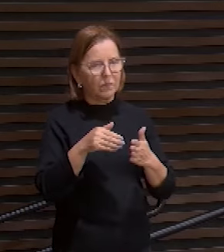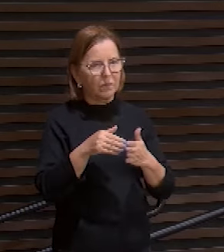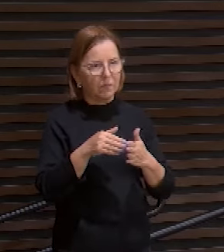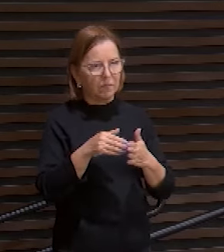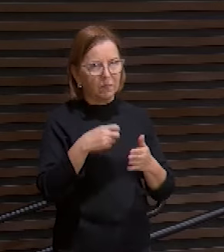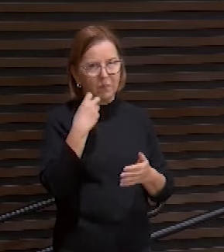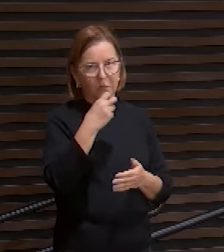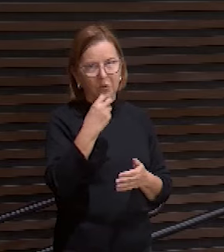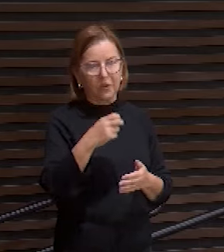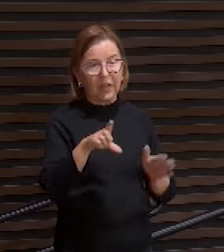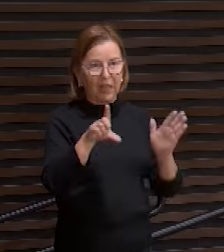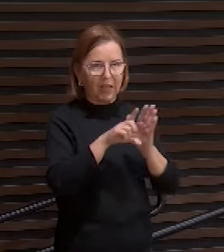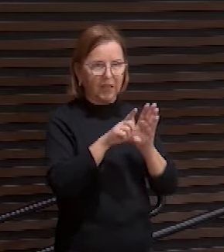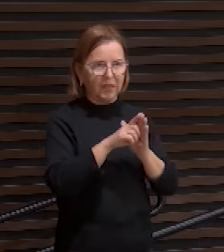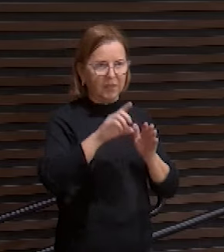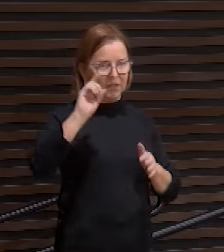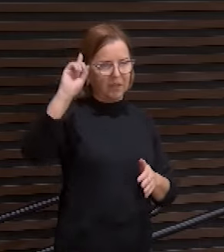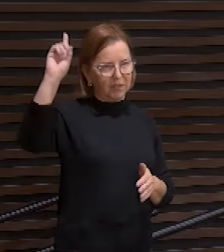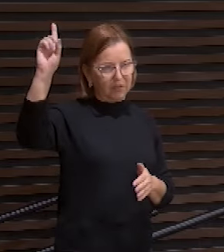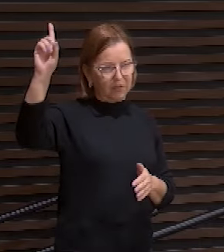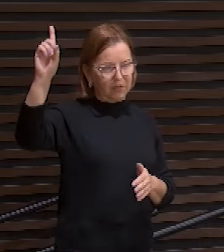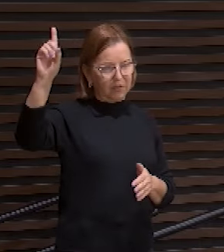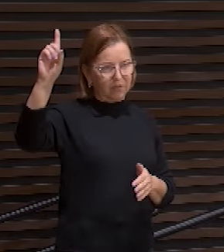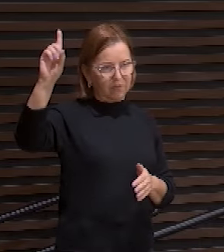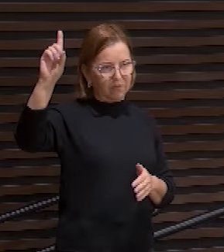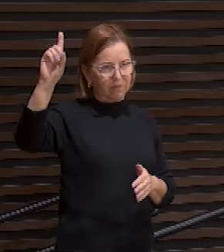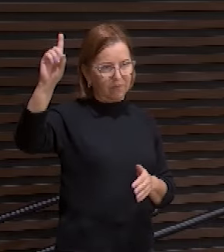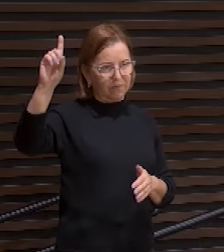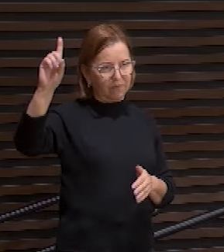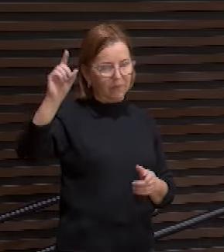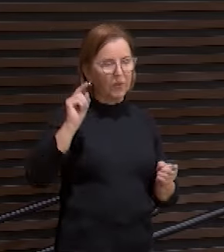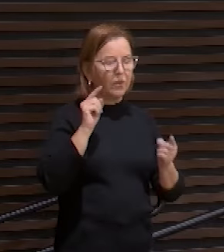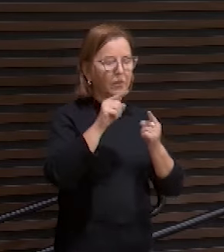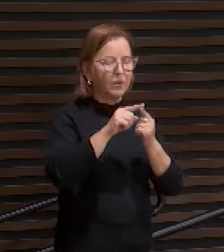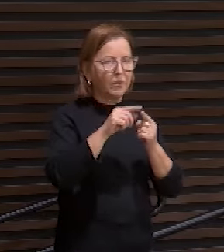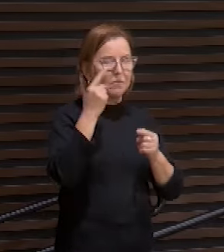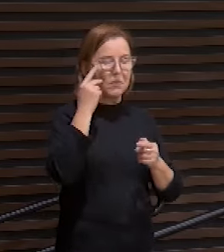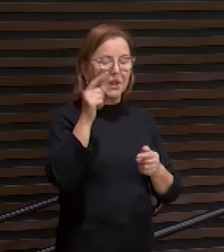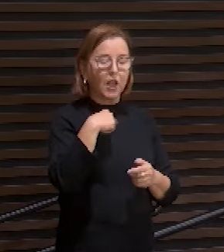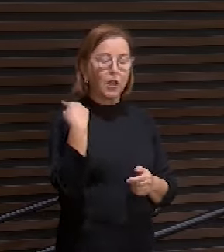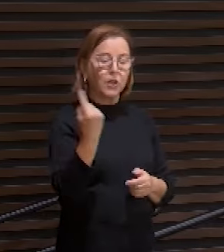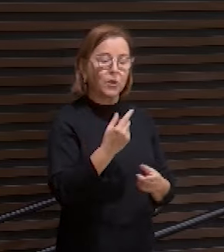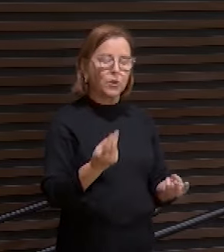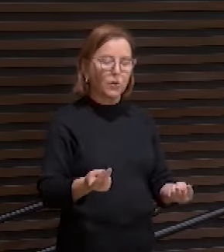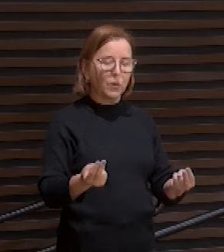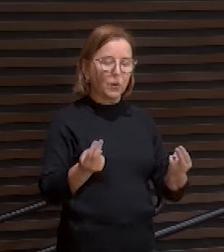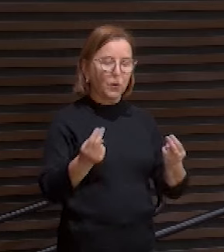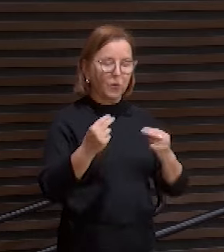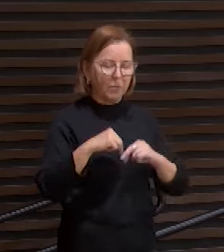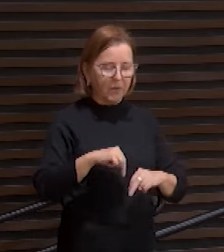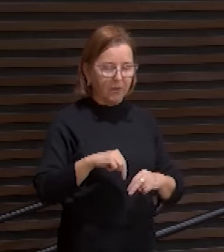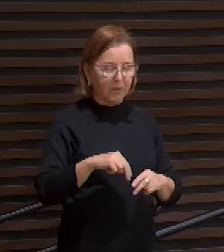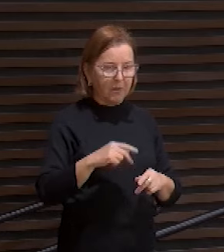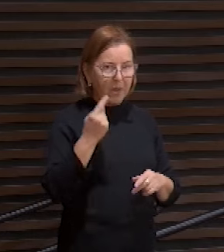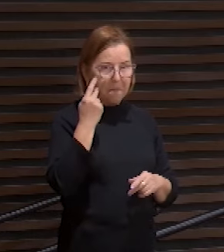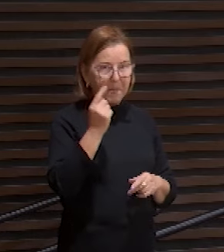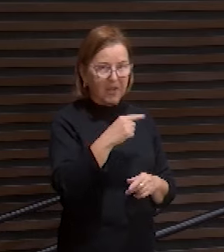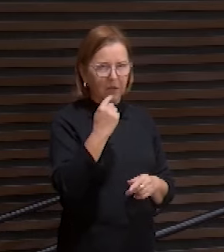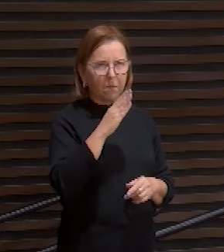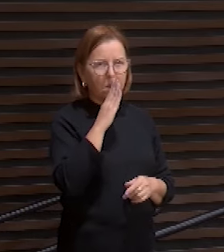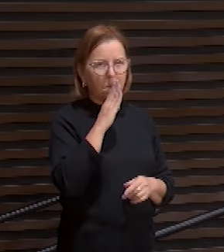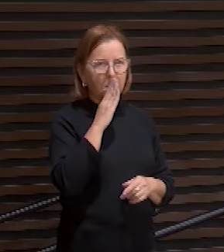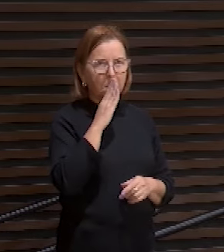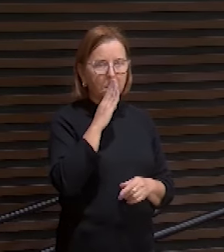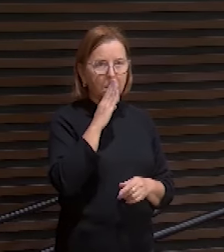a lei de Deus ela serve para nos humilhar para nos calar porque não vai ter